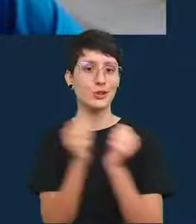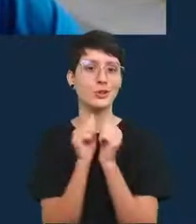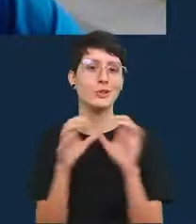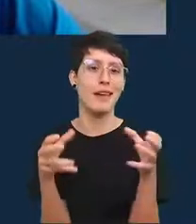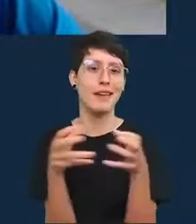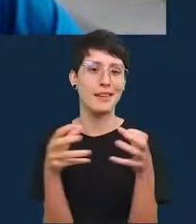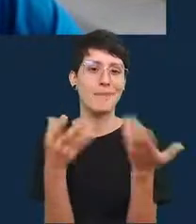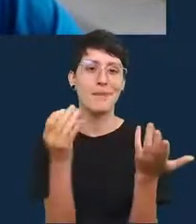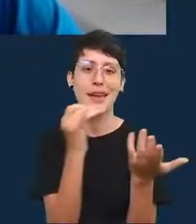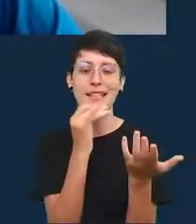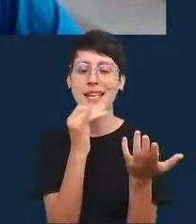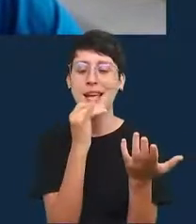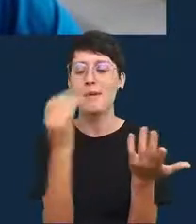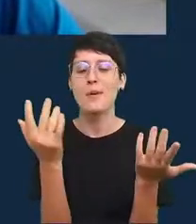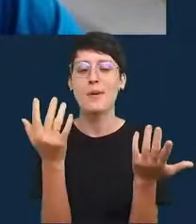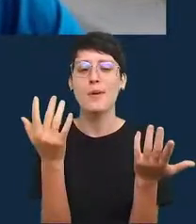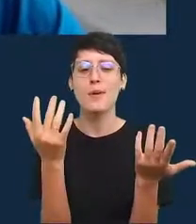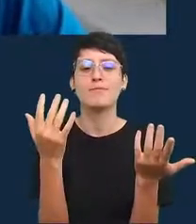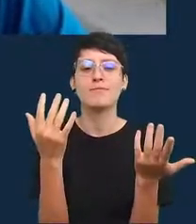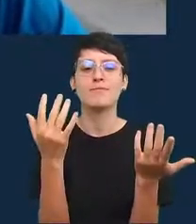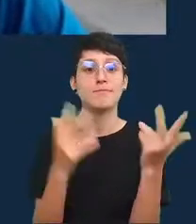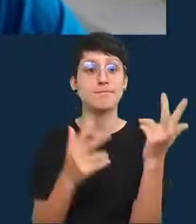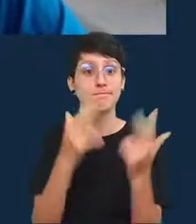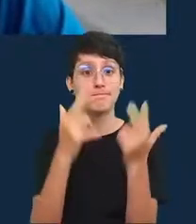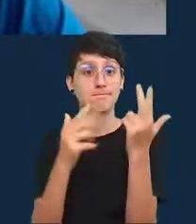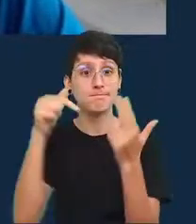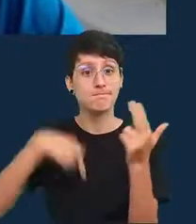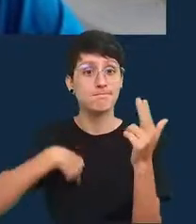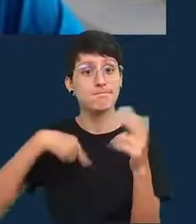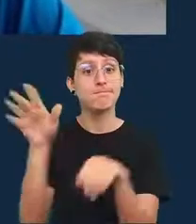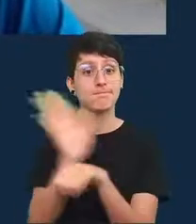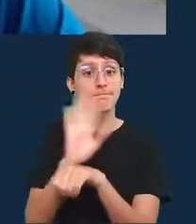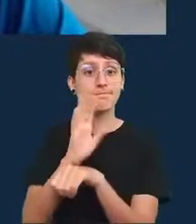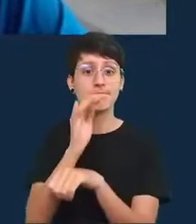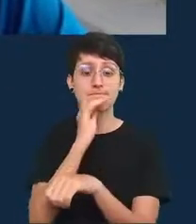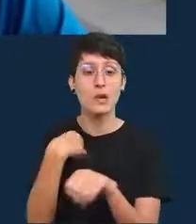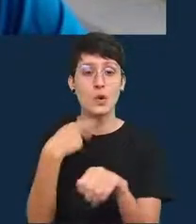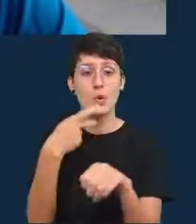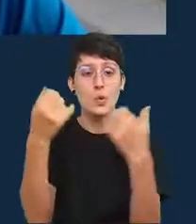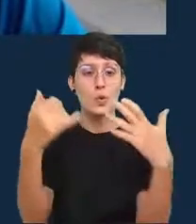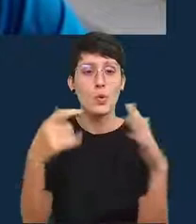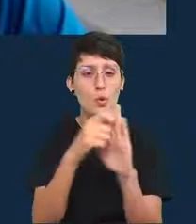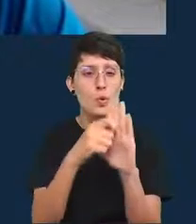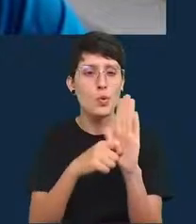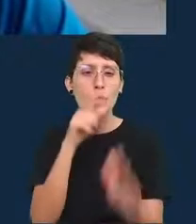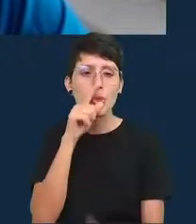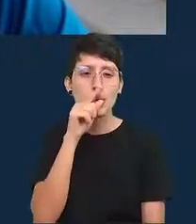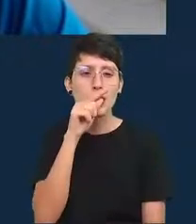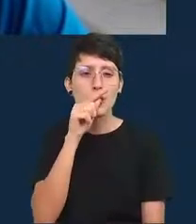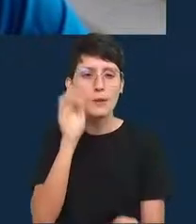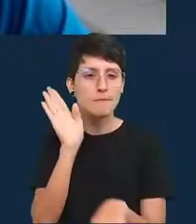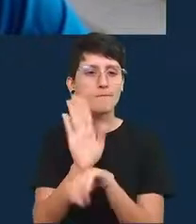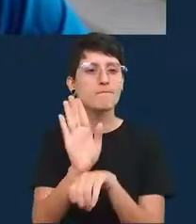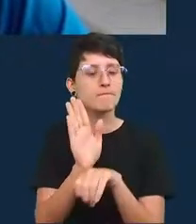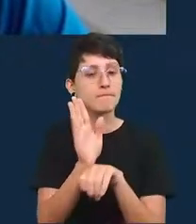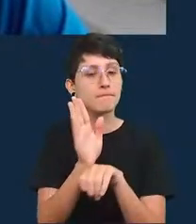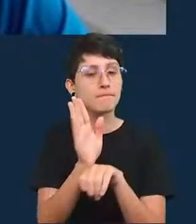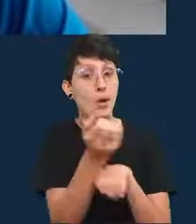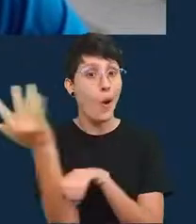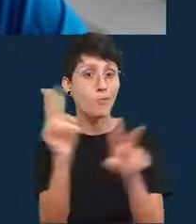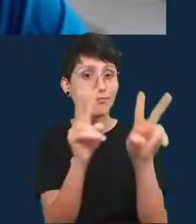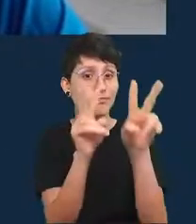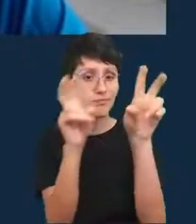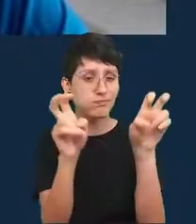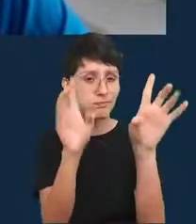nessa na edição dessa semana eu falei sobre como o algoritmo do Twitter favorece alguns tipos de conteúdo especialmente